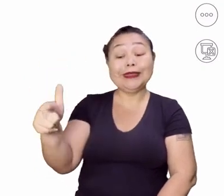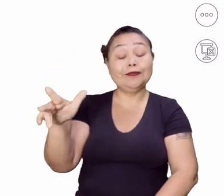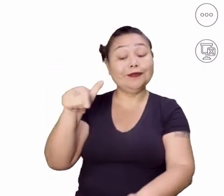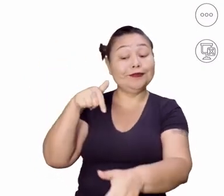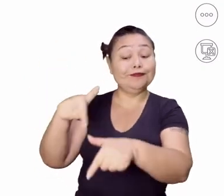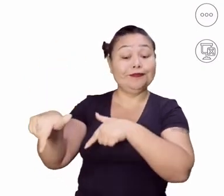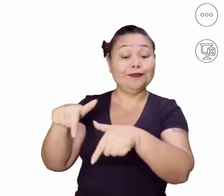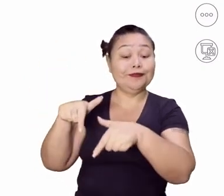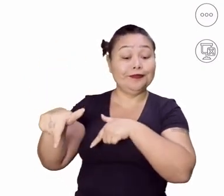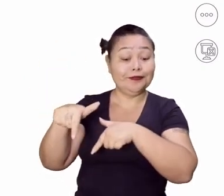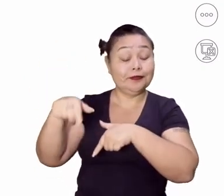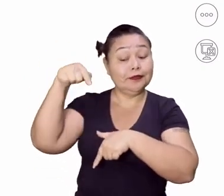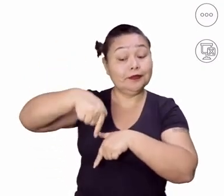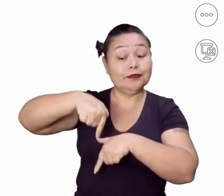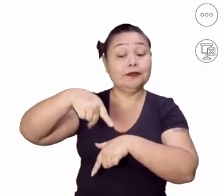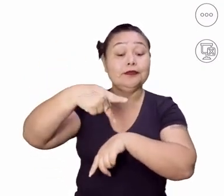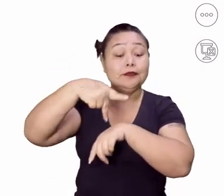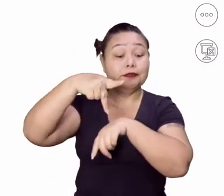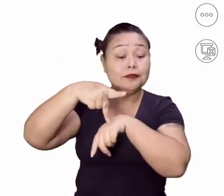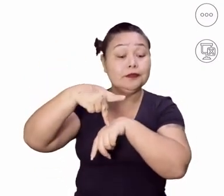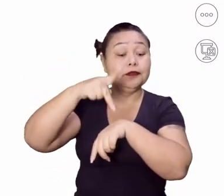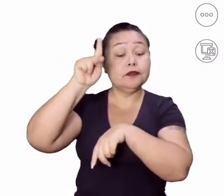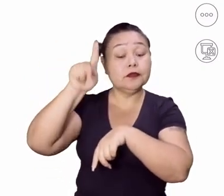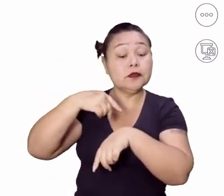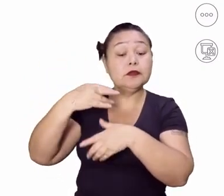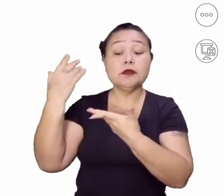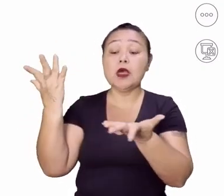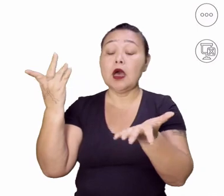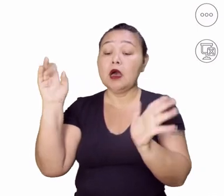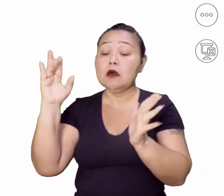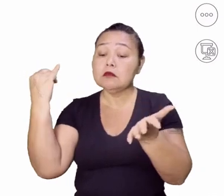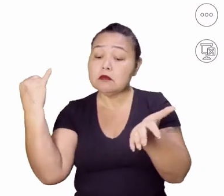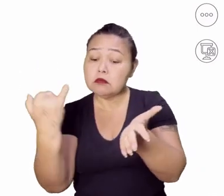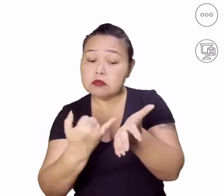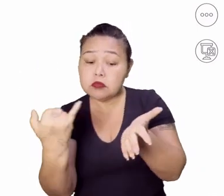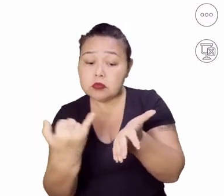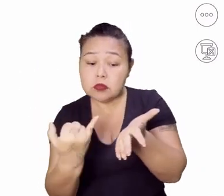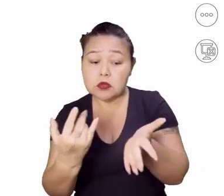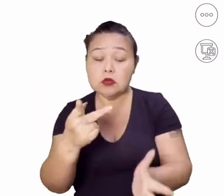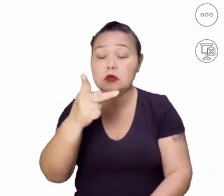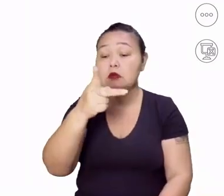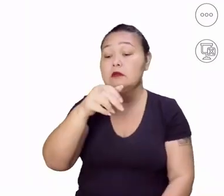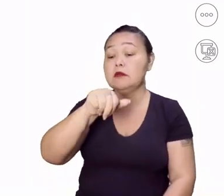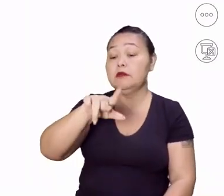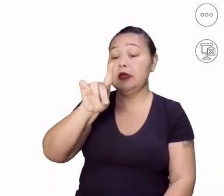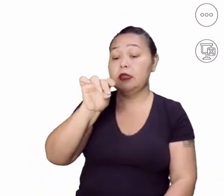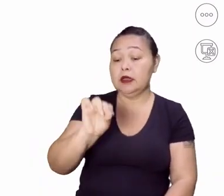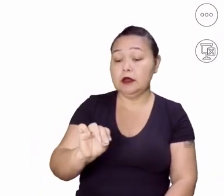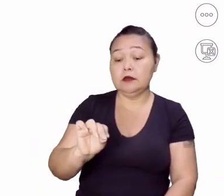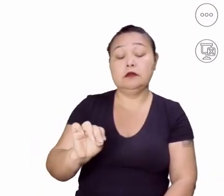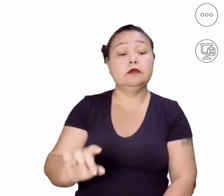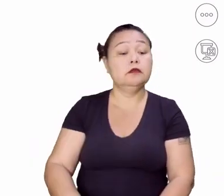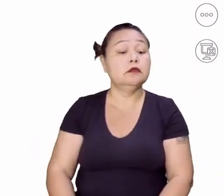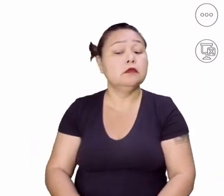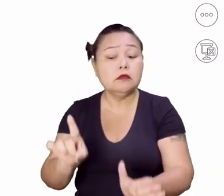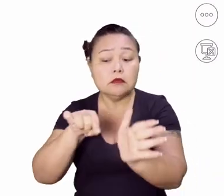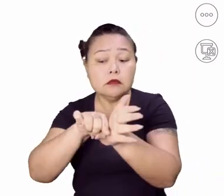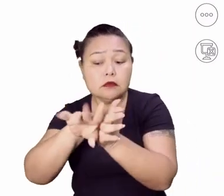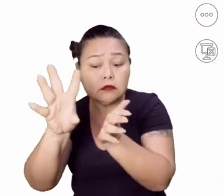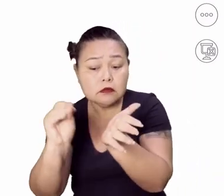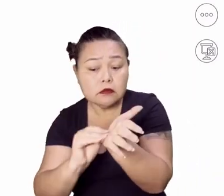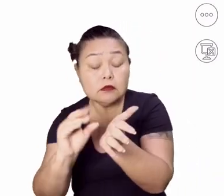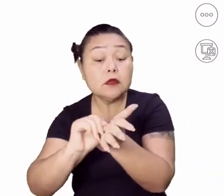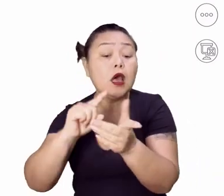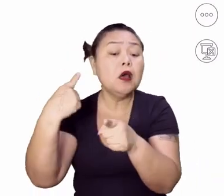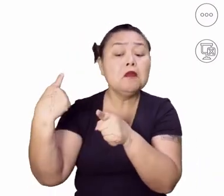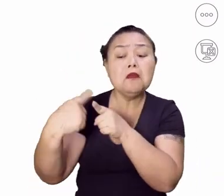nosso país. E as informações são do PNAD, a Pesquisa Nacional de Amostra de Domicílios Contínua. E quais são